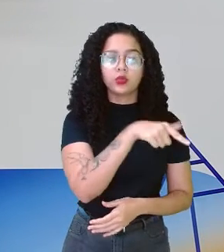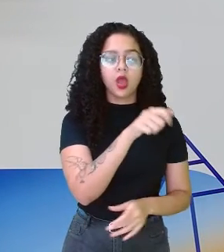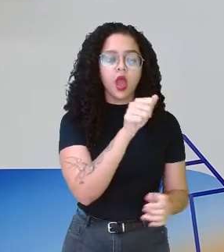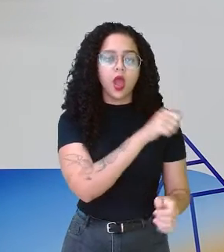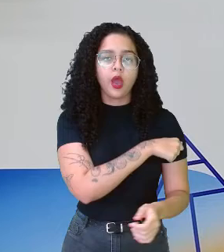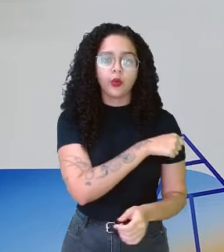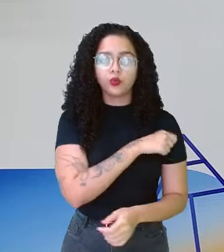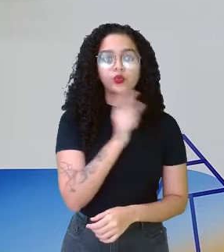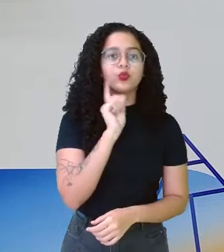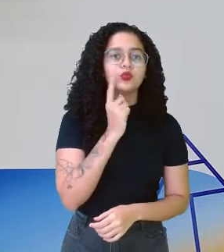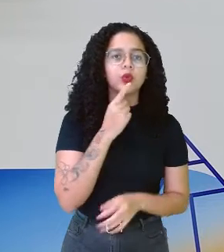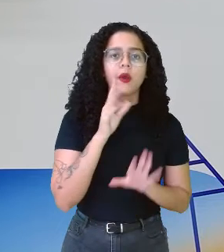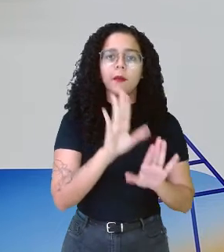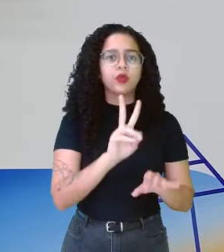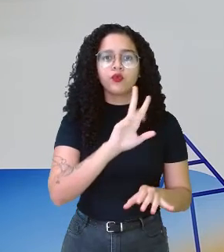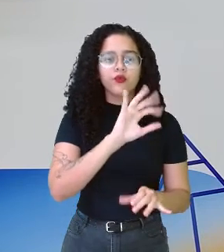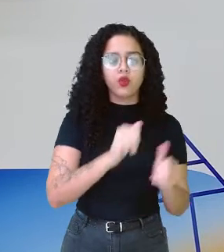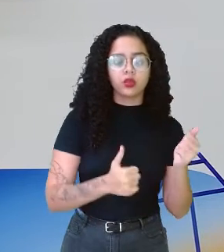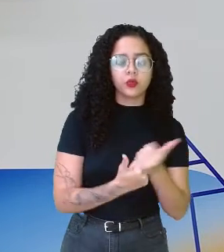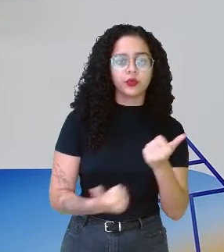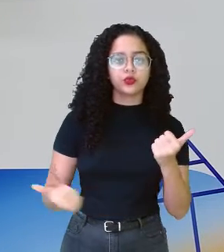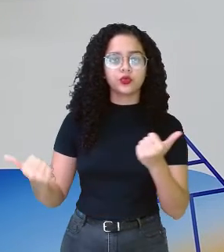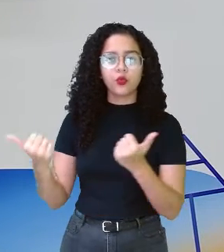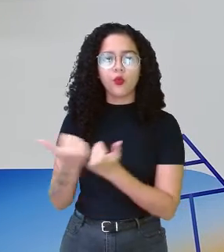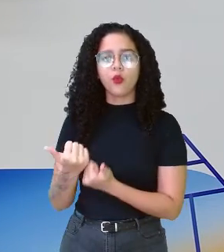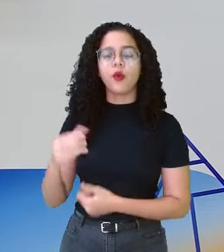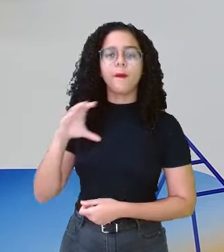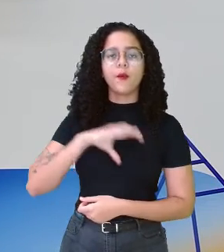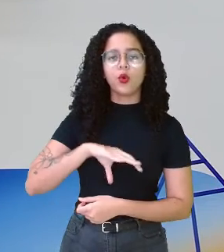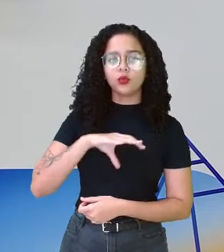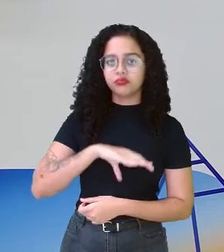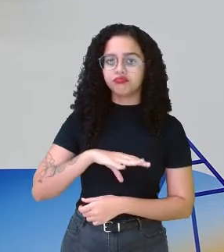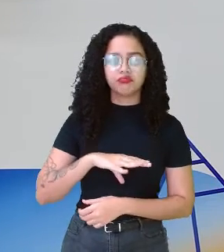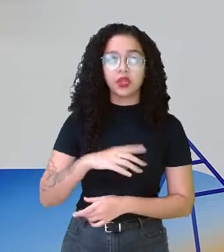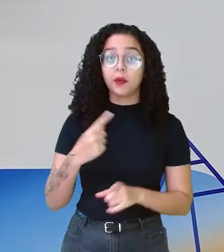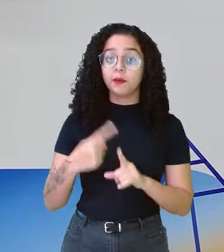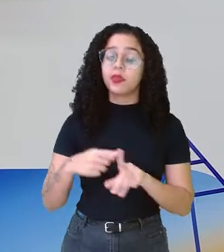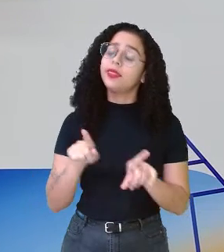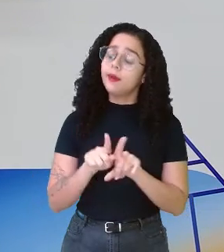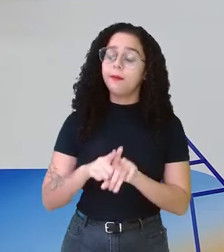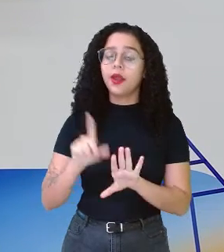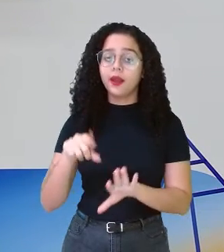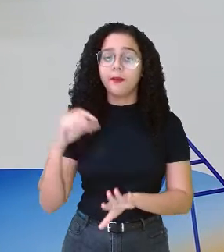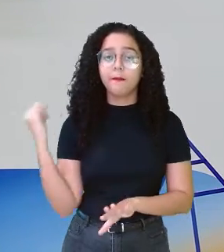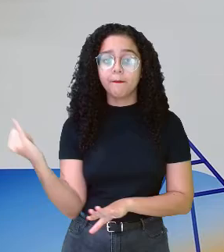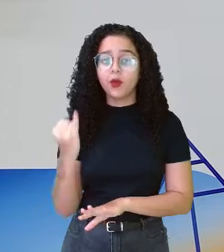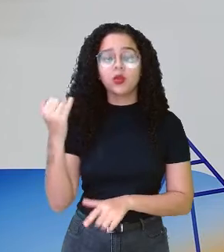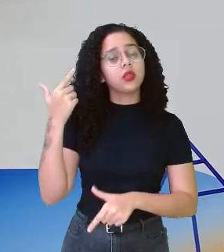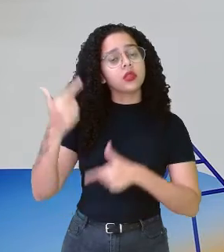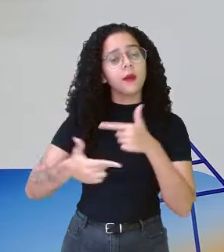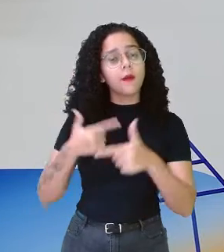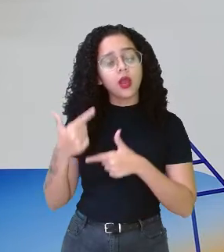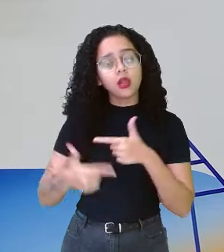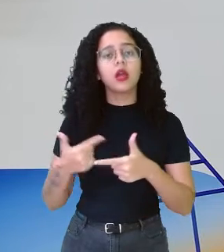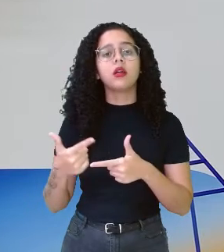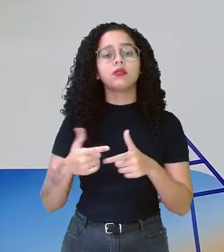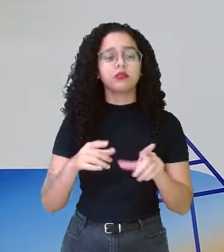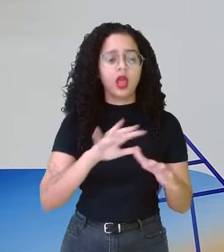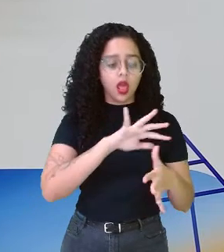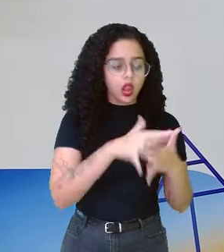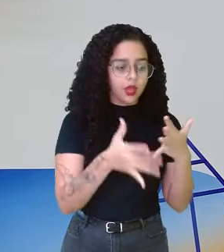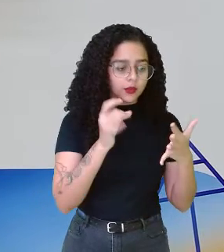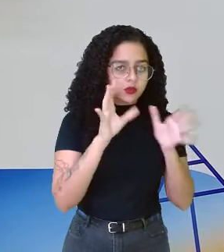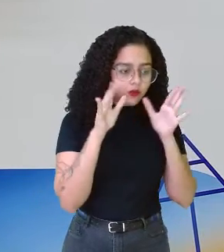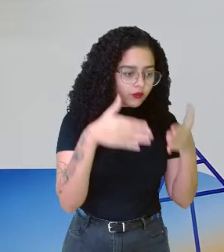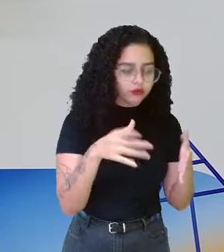colocando que ela não vai substituir a língua portuguesa, que é importante ser trabalhado não só a Libras,